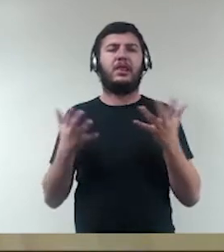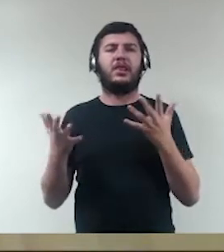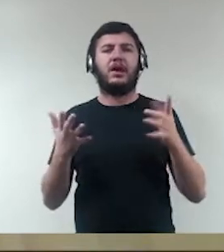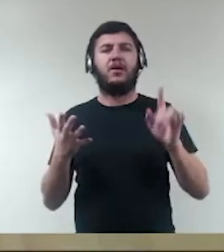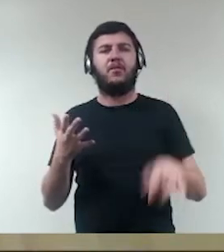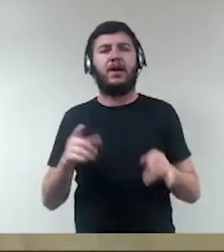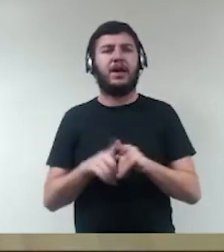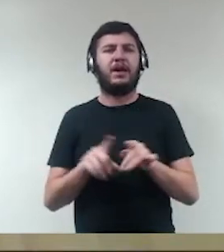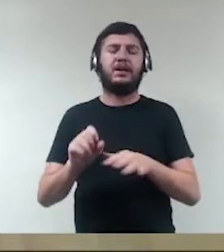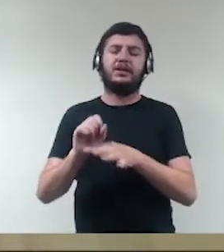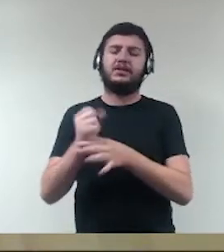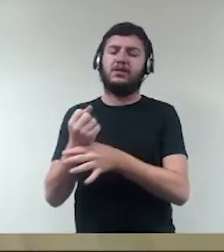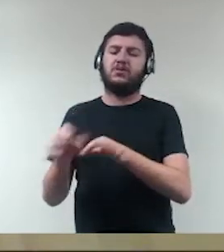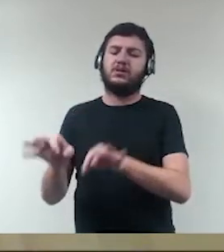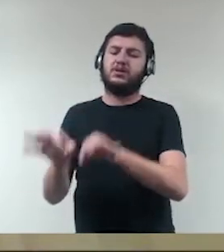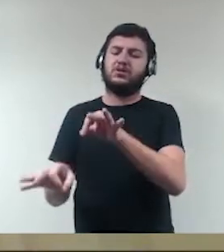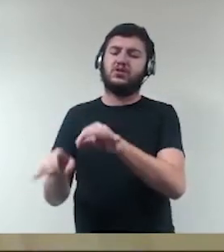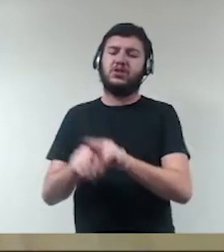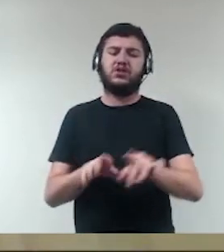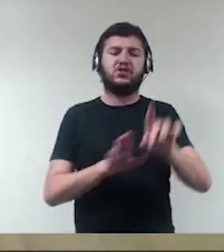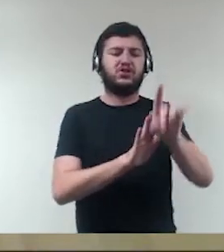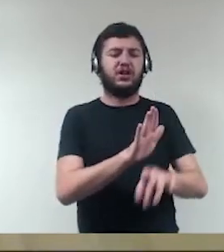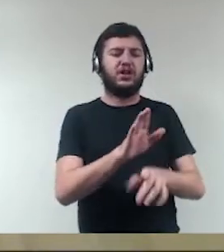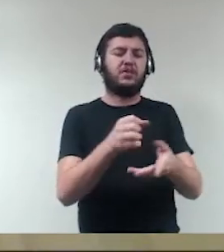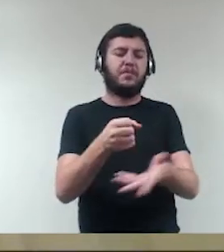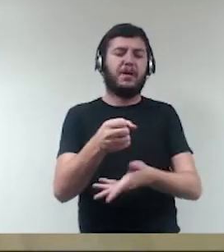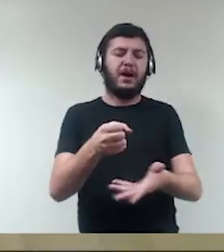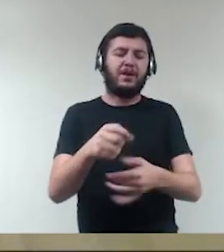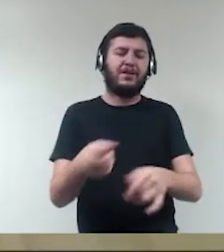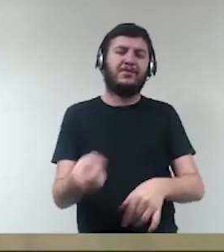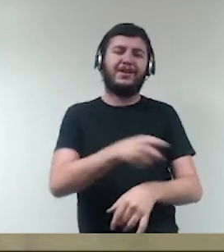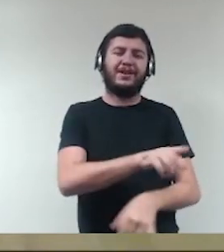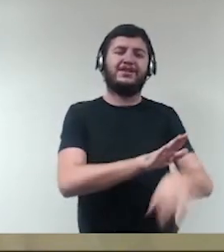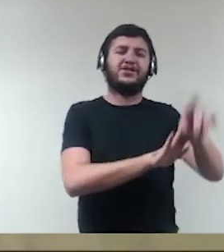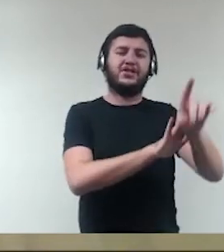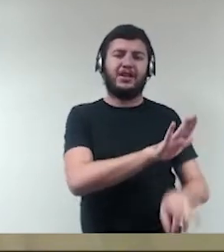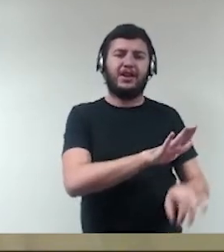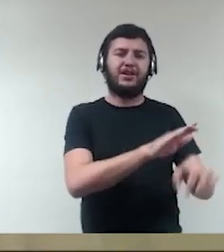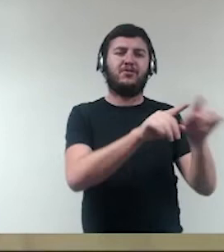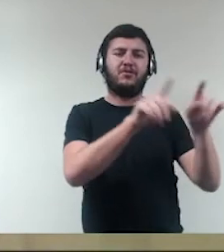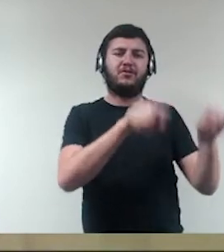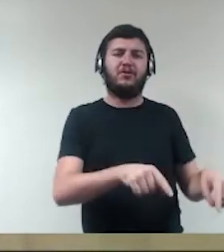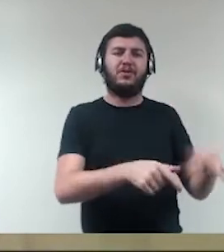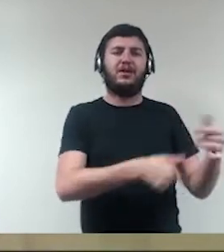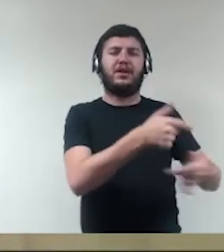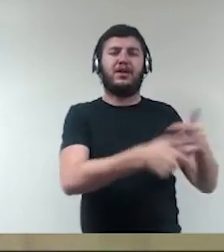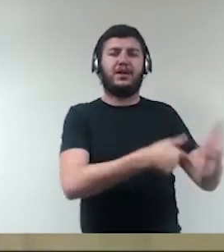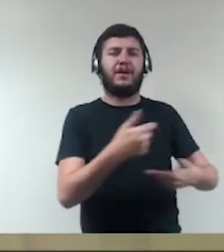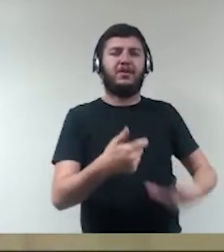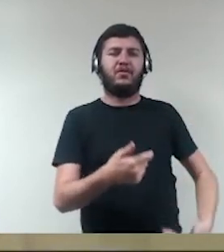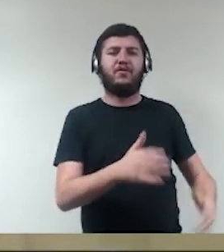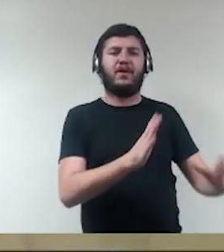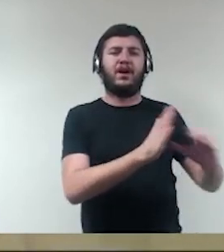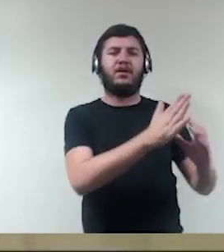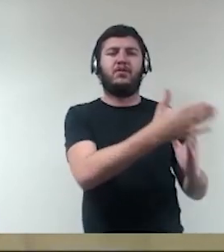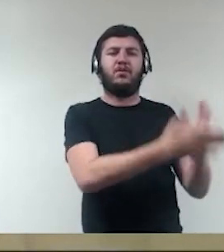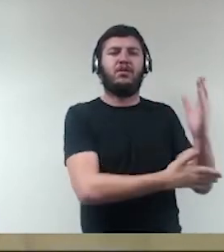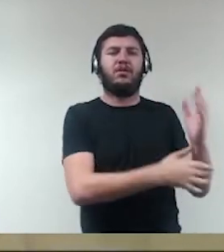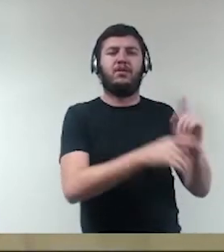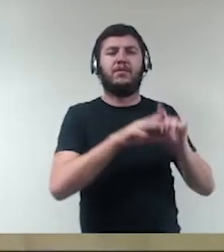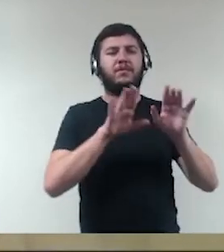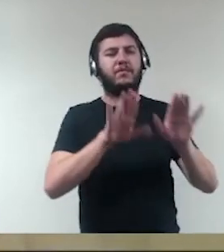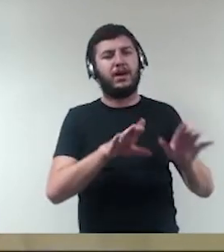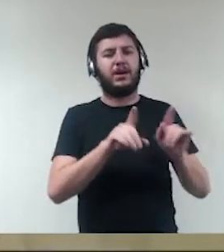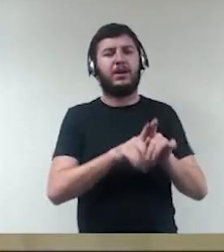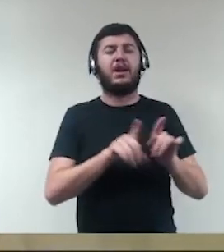direitos fundamentais, que direitos dos servidores, né, desses agentes públicos, né, nessa questão do combate à